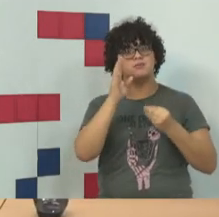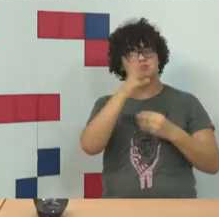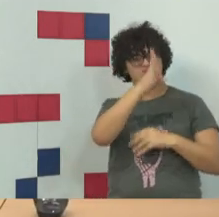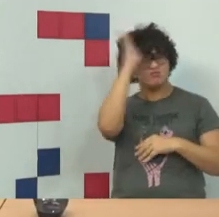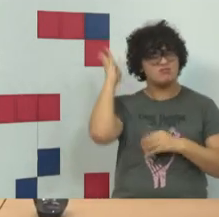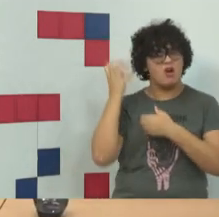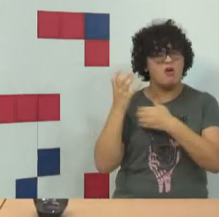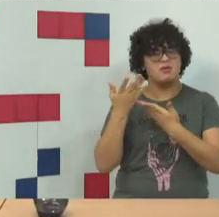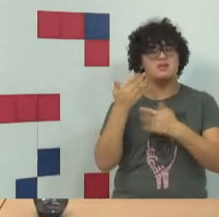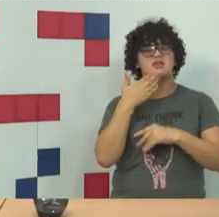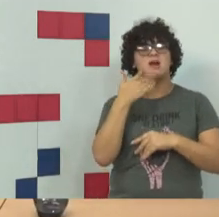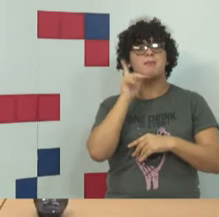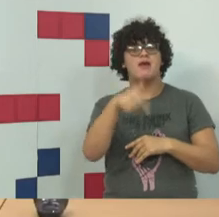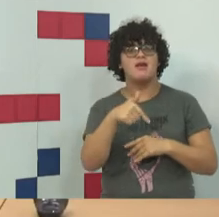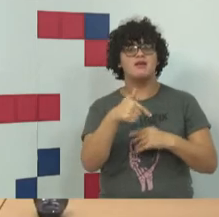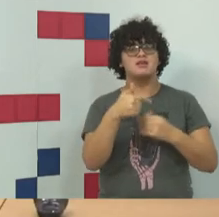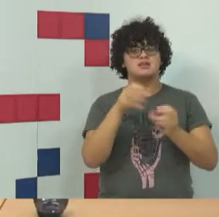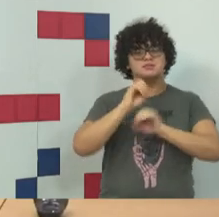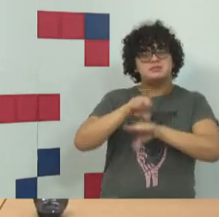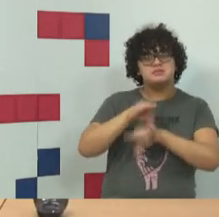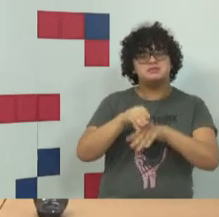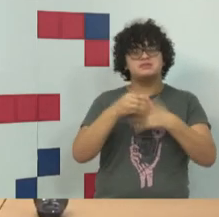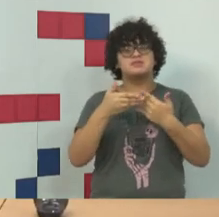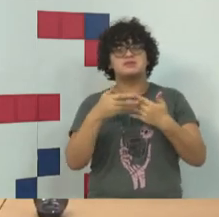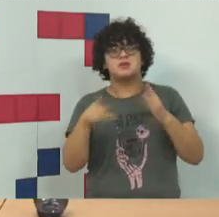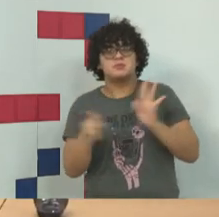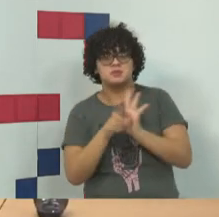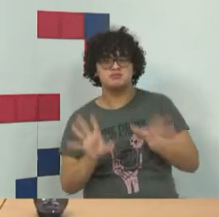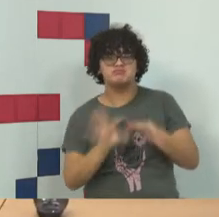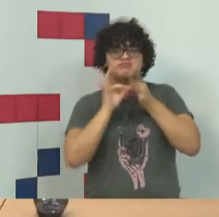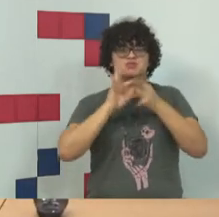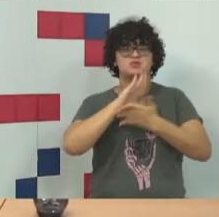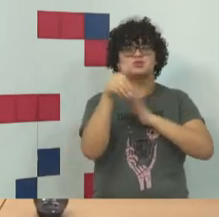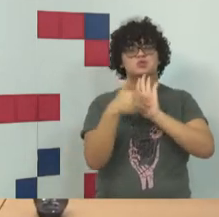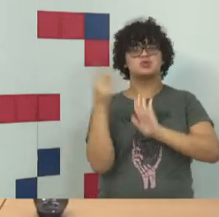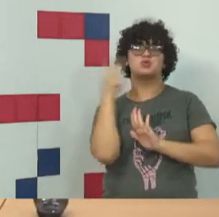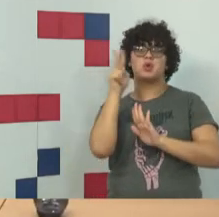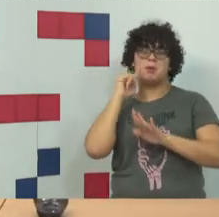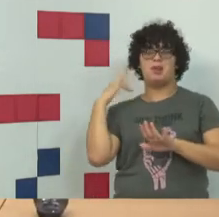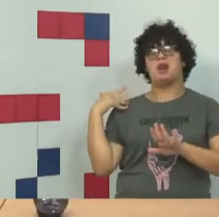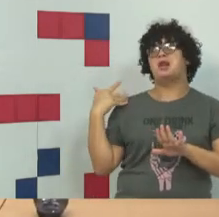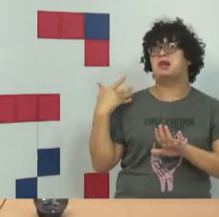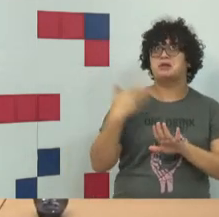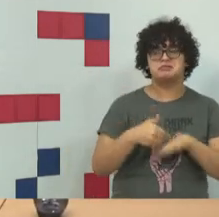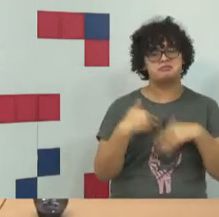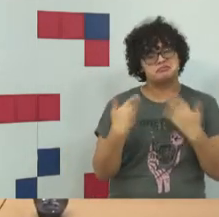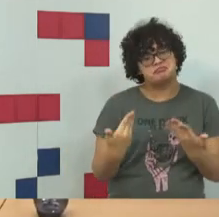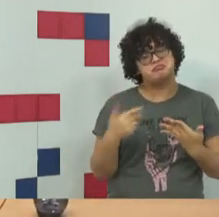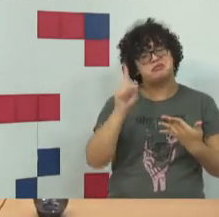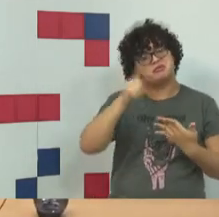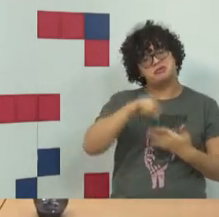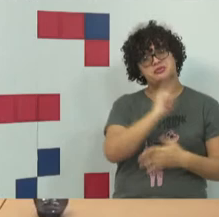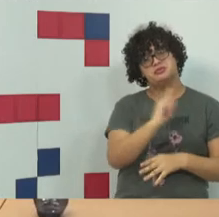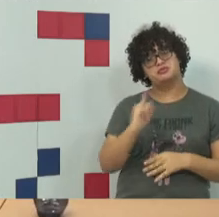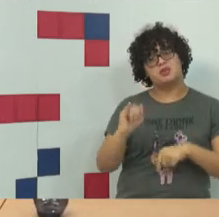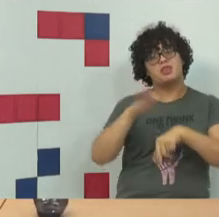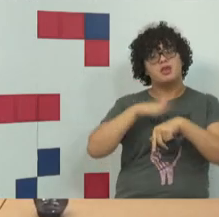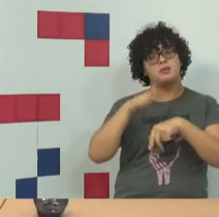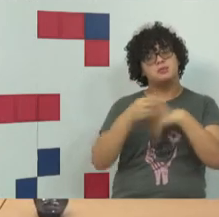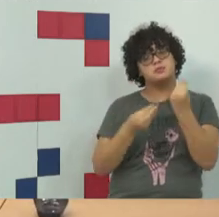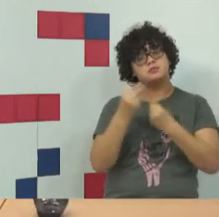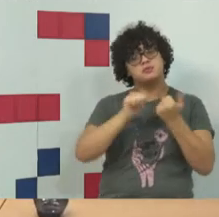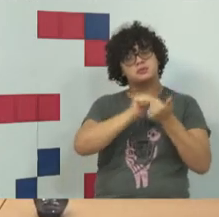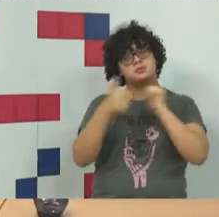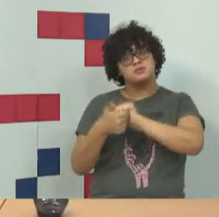O direito civil fala de comodato, fala de enfiteus, são institutos que o tempo nos trouxe.